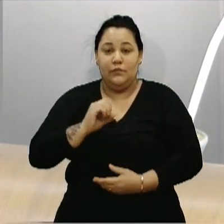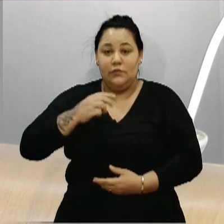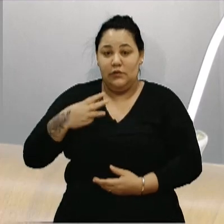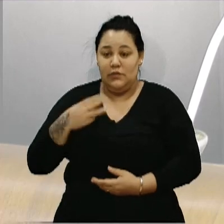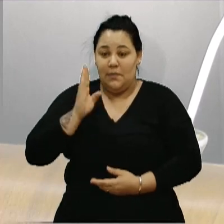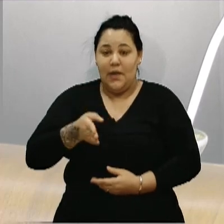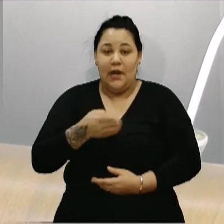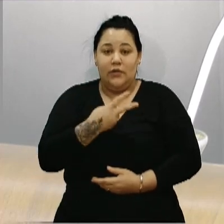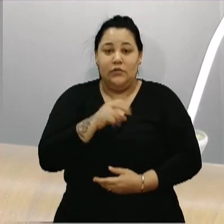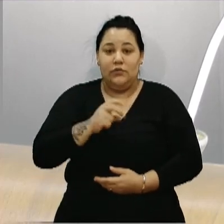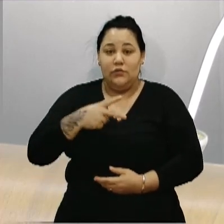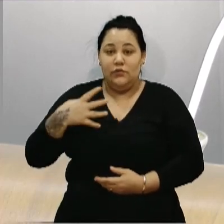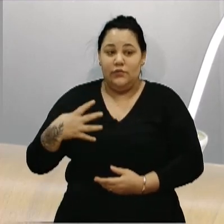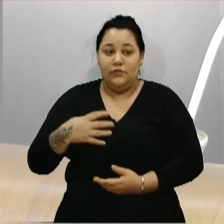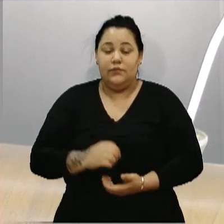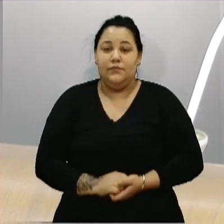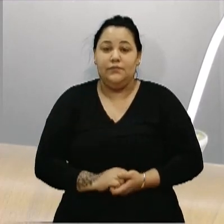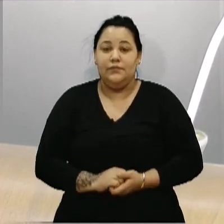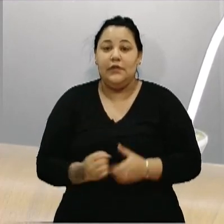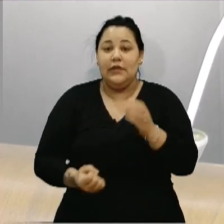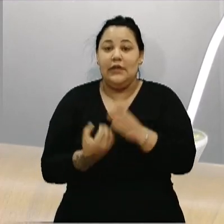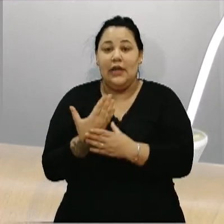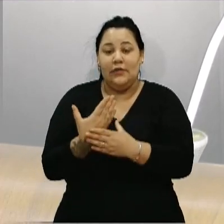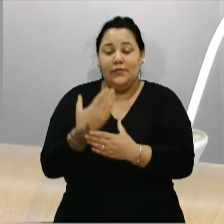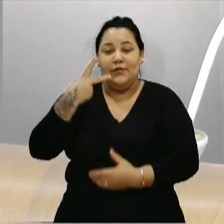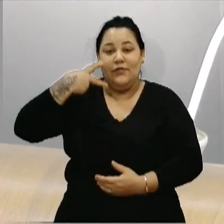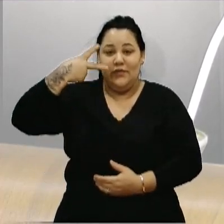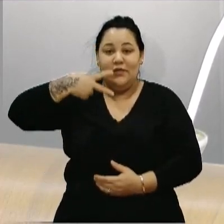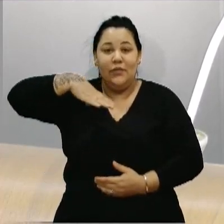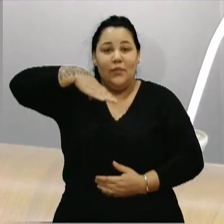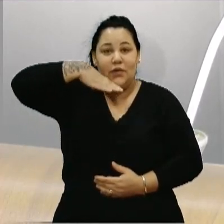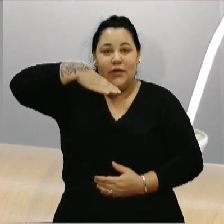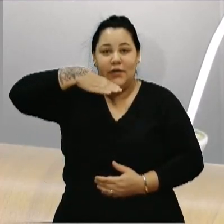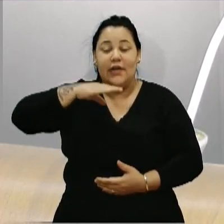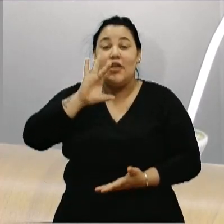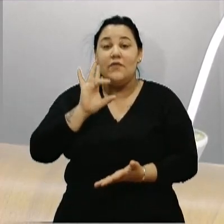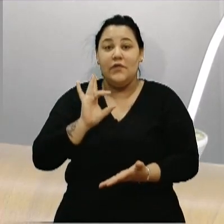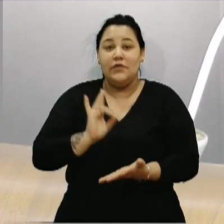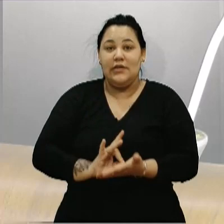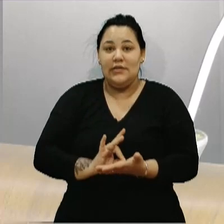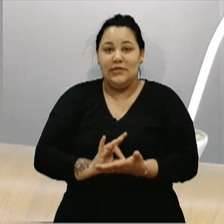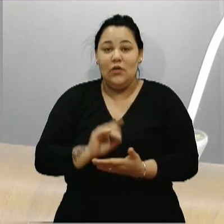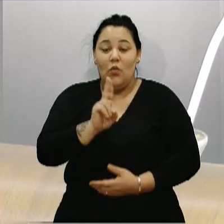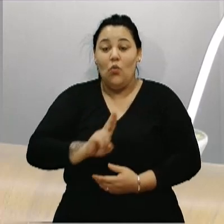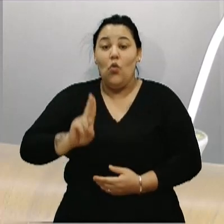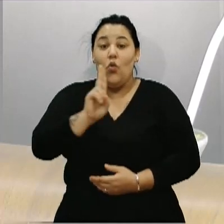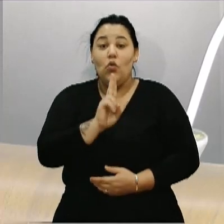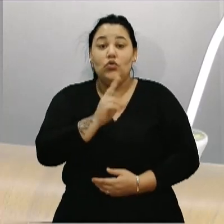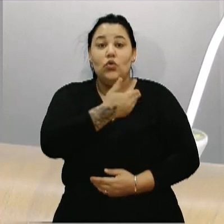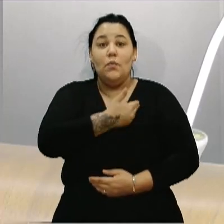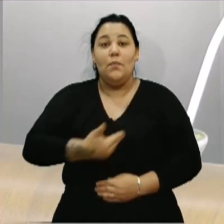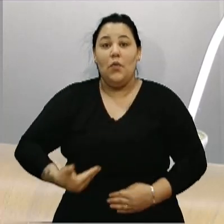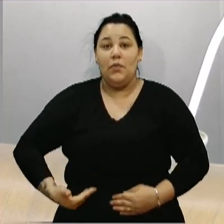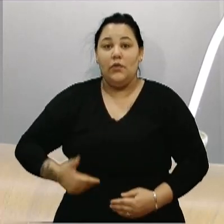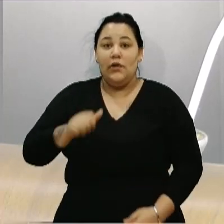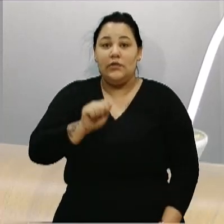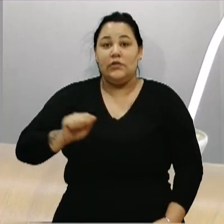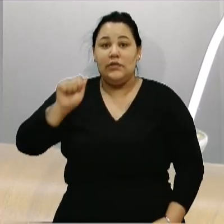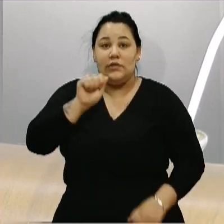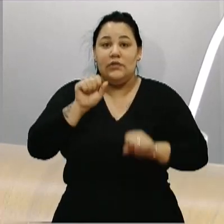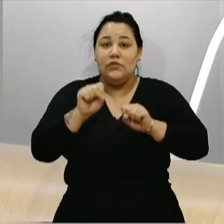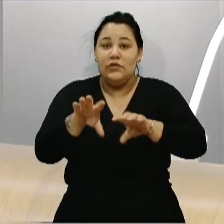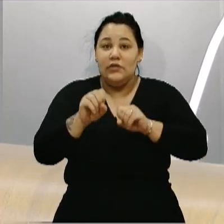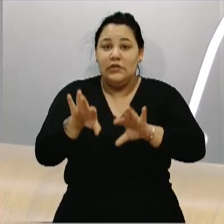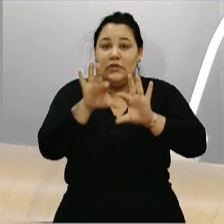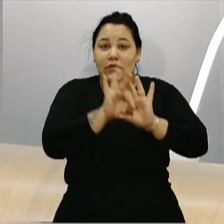barra 2024, de autoria do vereador Bortola, que declara como utilidade pública a Associação de Educação